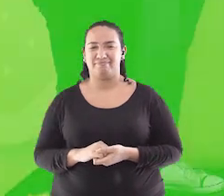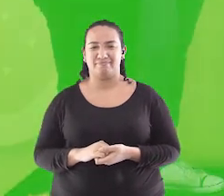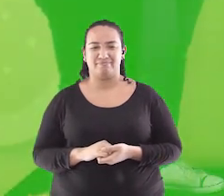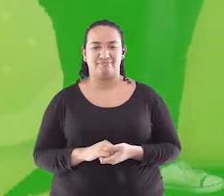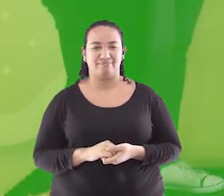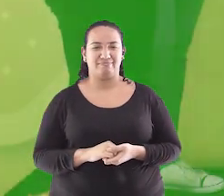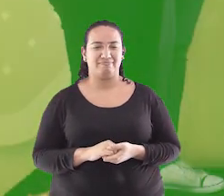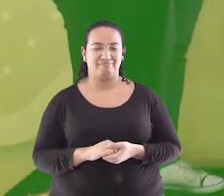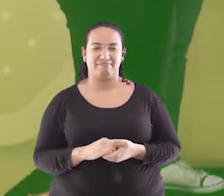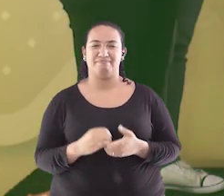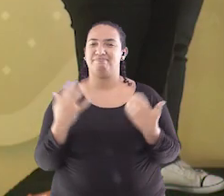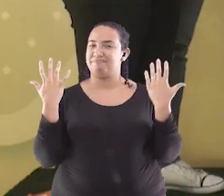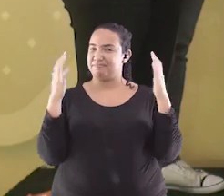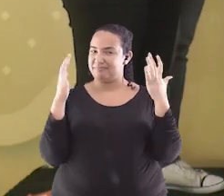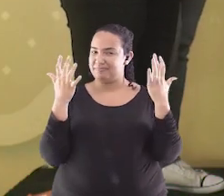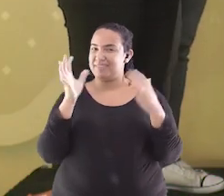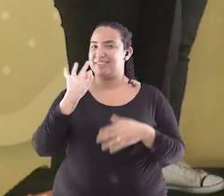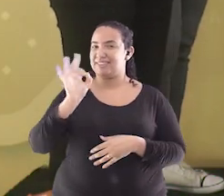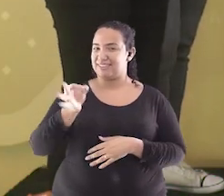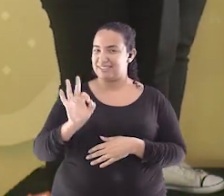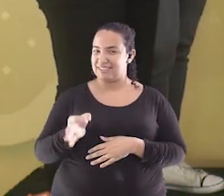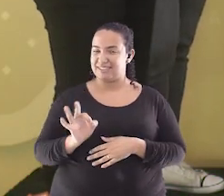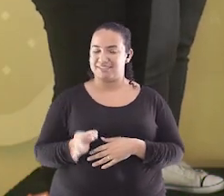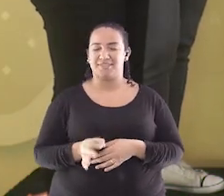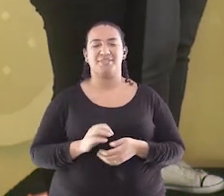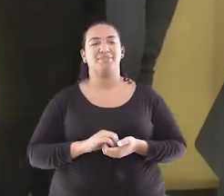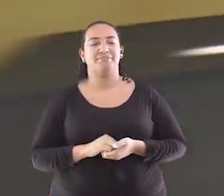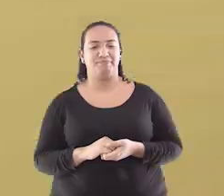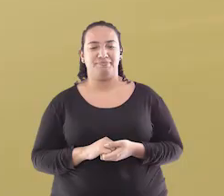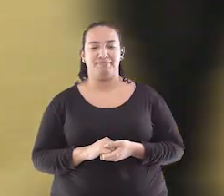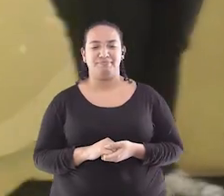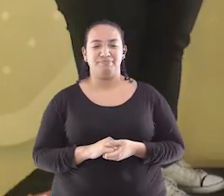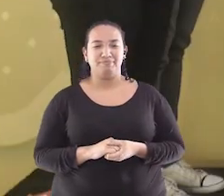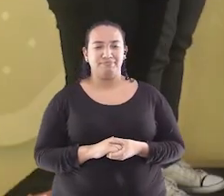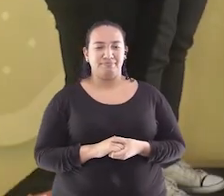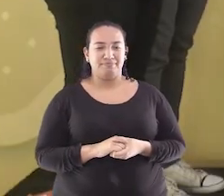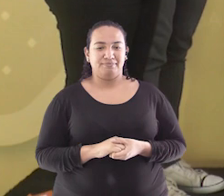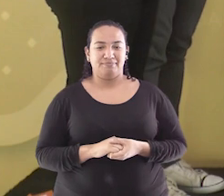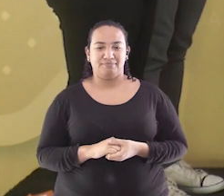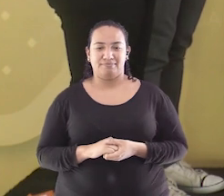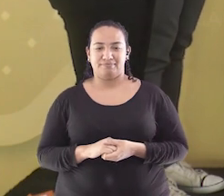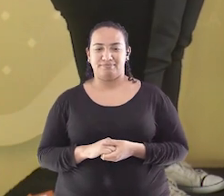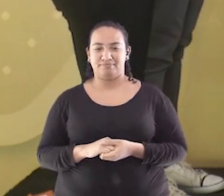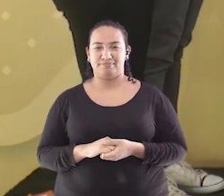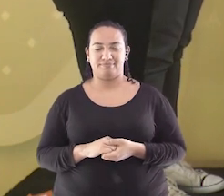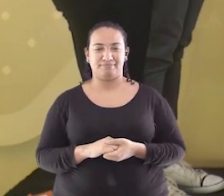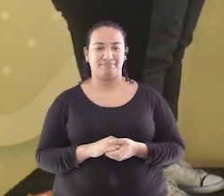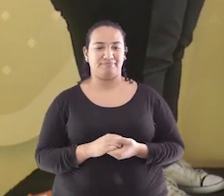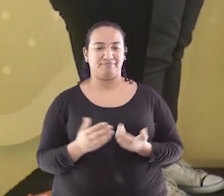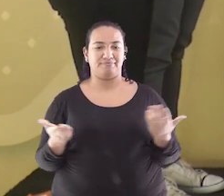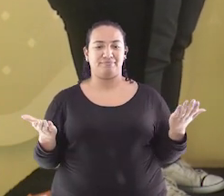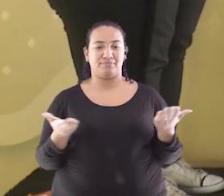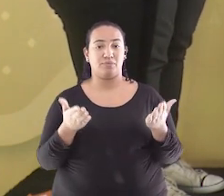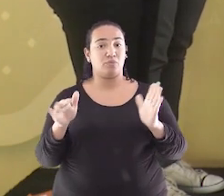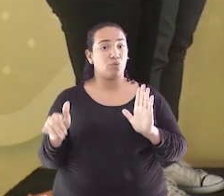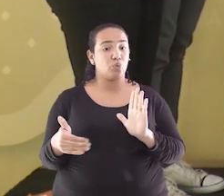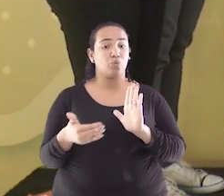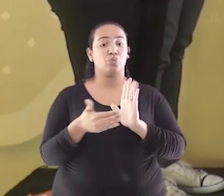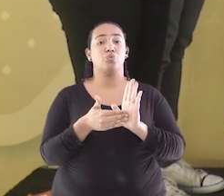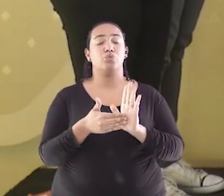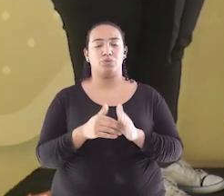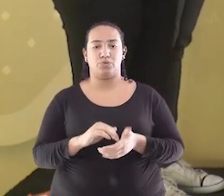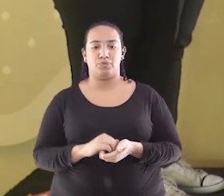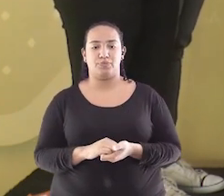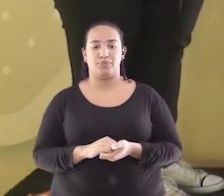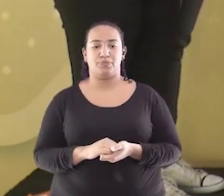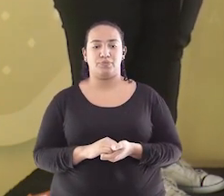Isso mesmo, é evidências! Parabéns, Edilene! E agora nós vamos para a nossa última rodada Edilene, qual